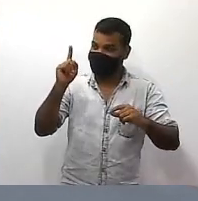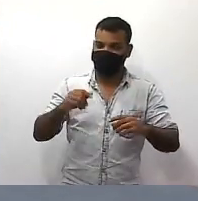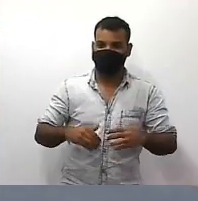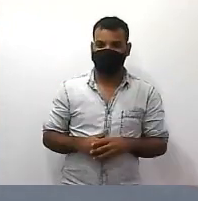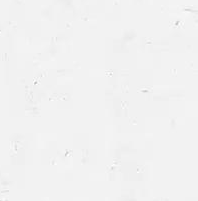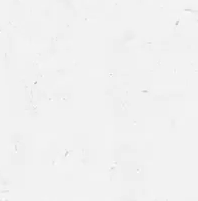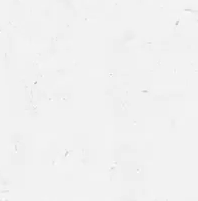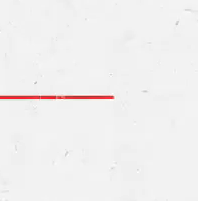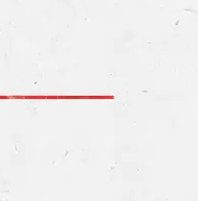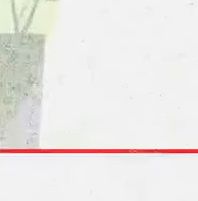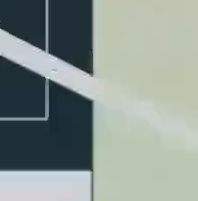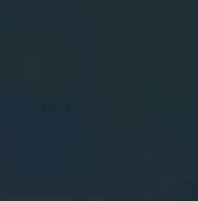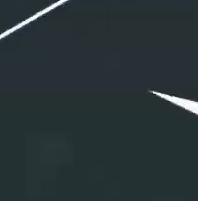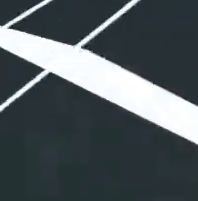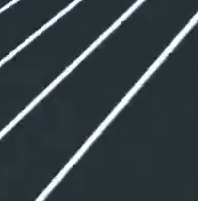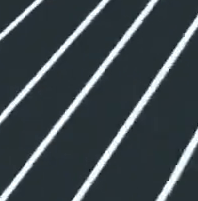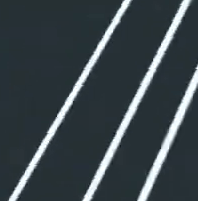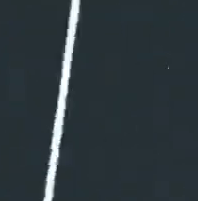tchau tchau